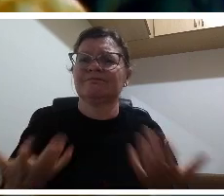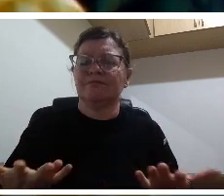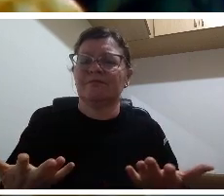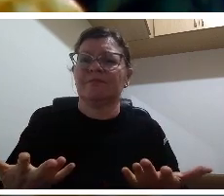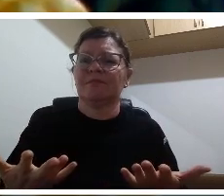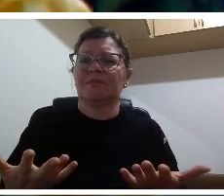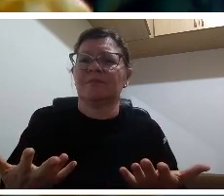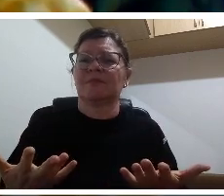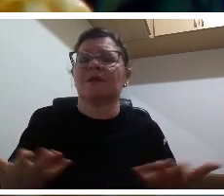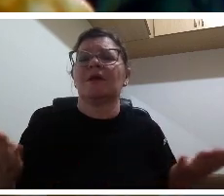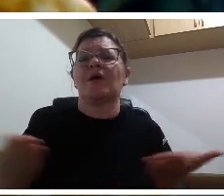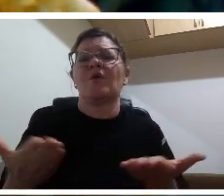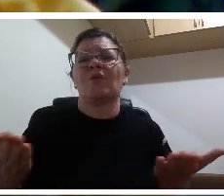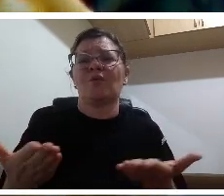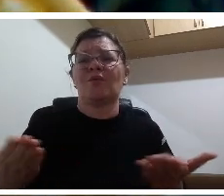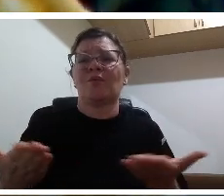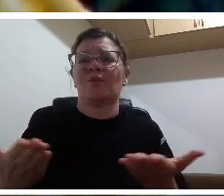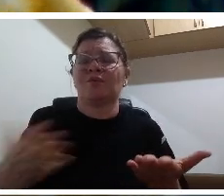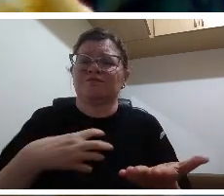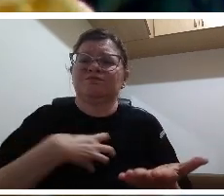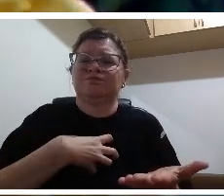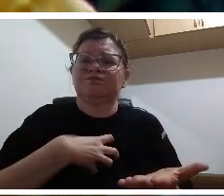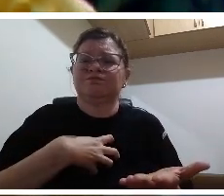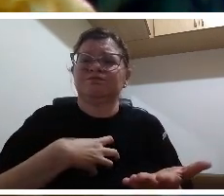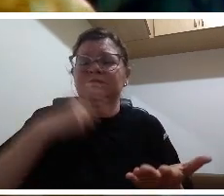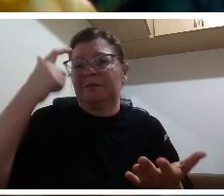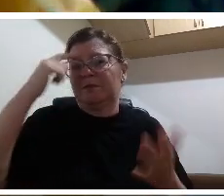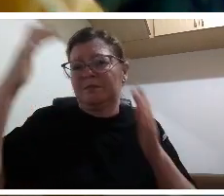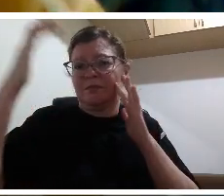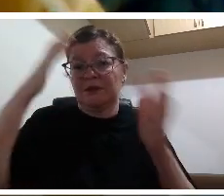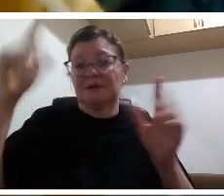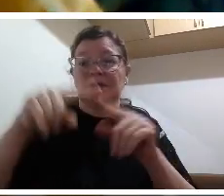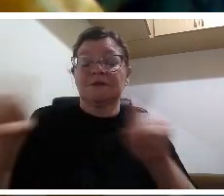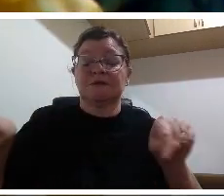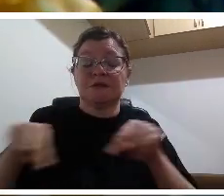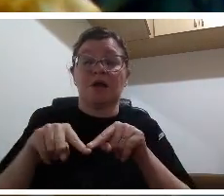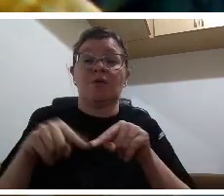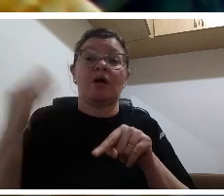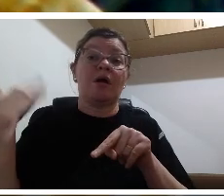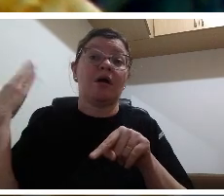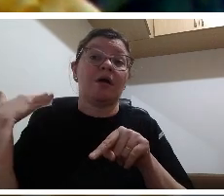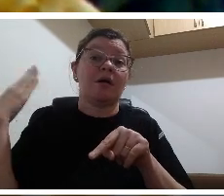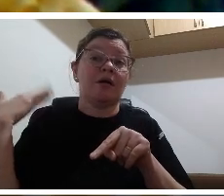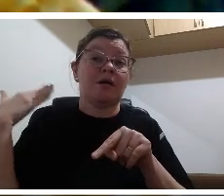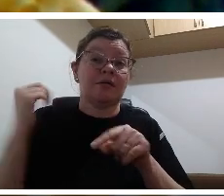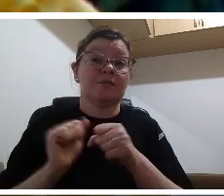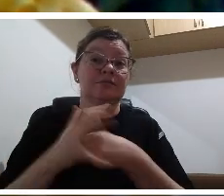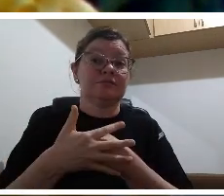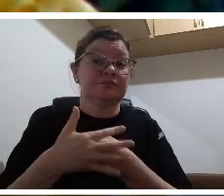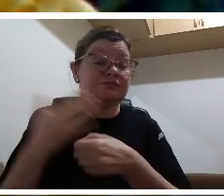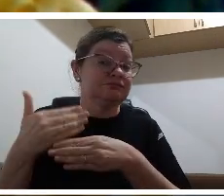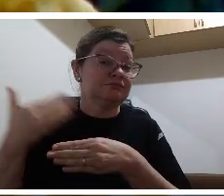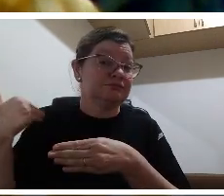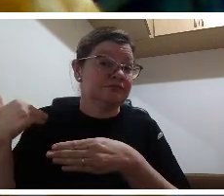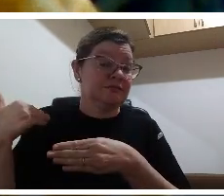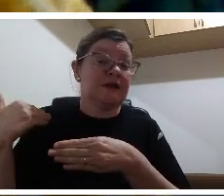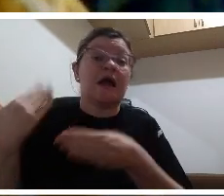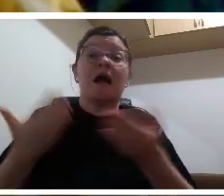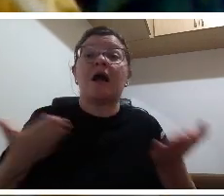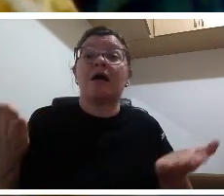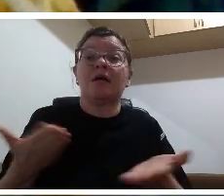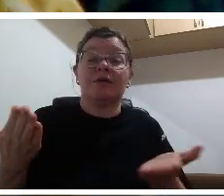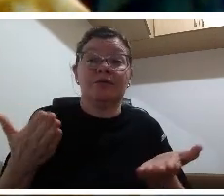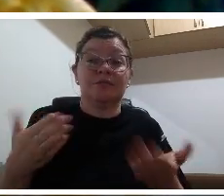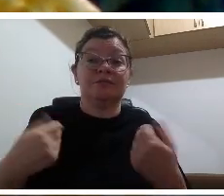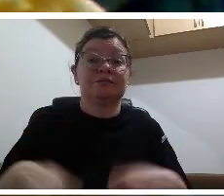processo de reconstrução e de repensar o nosso processo de ensino-aprendizagem então